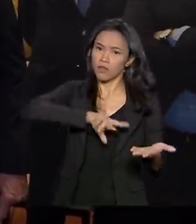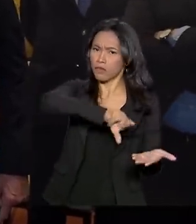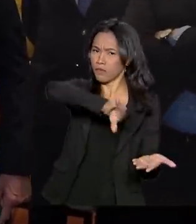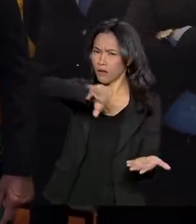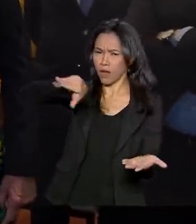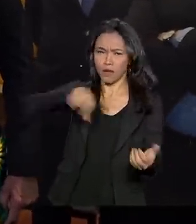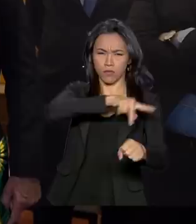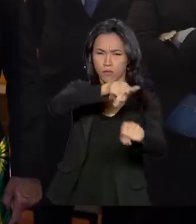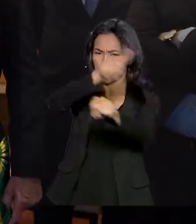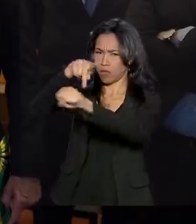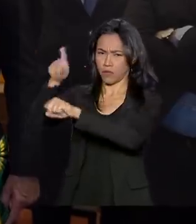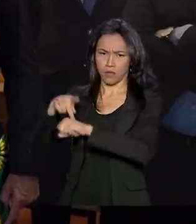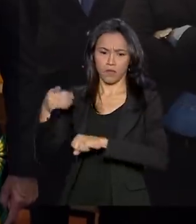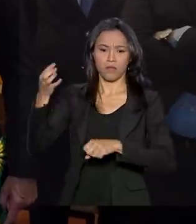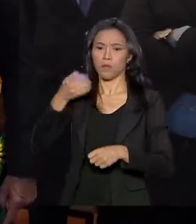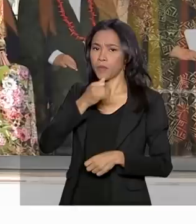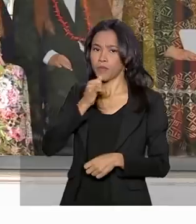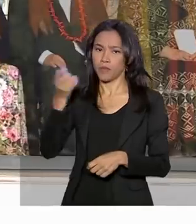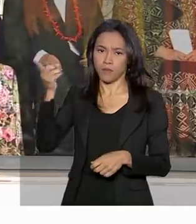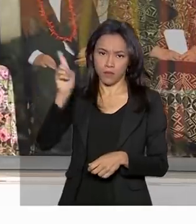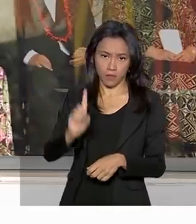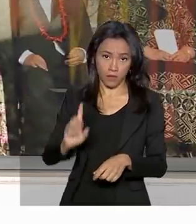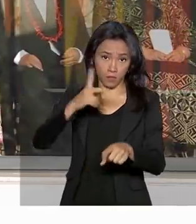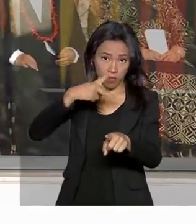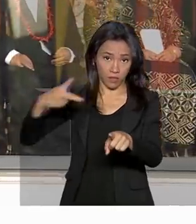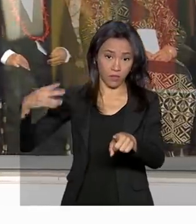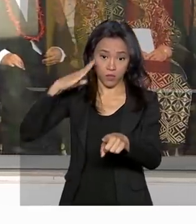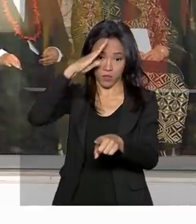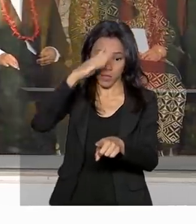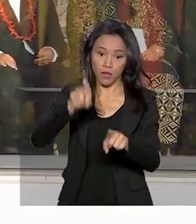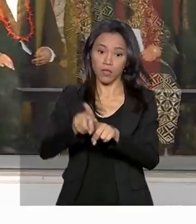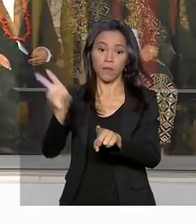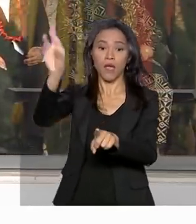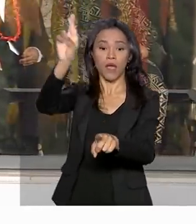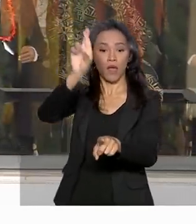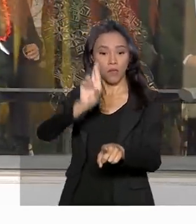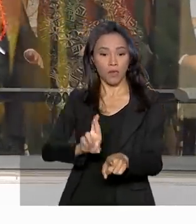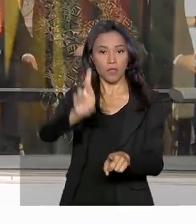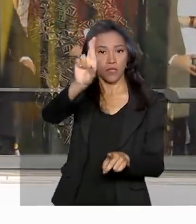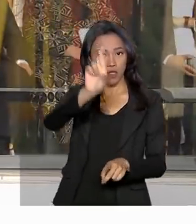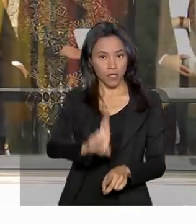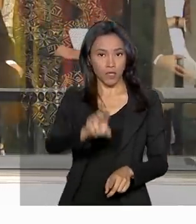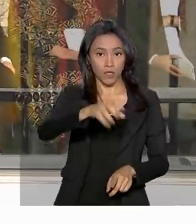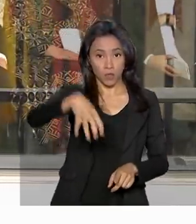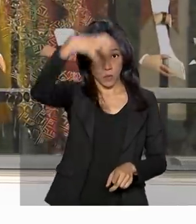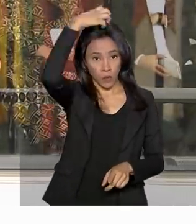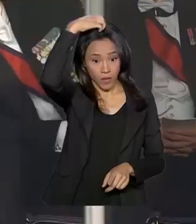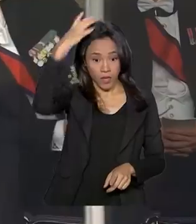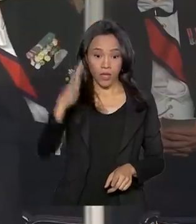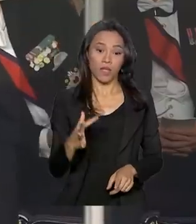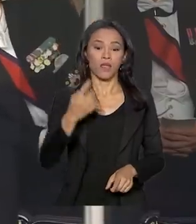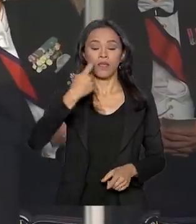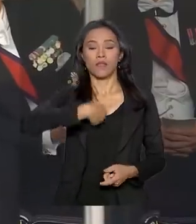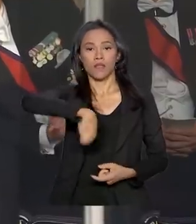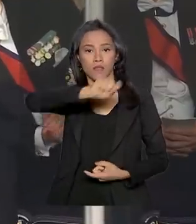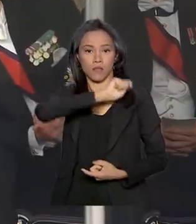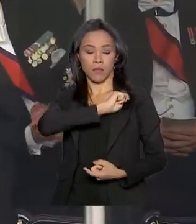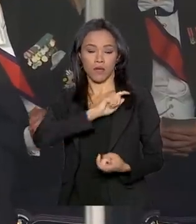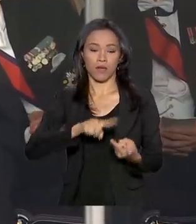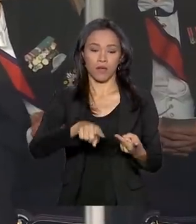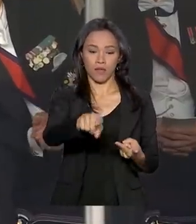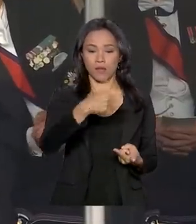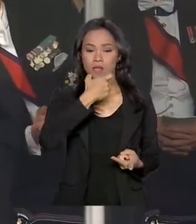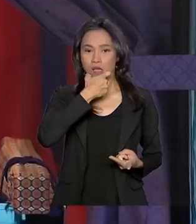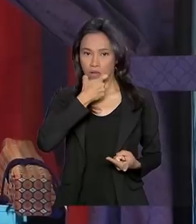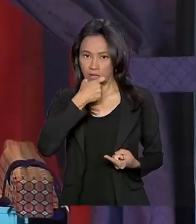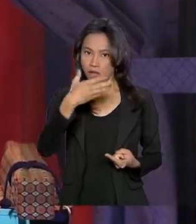chefes de Estado, como Jair Bolsonaro, e representantes das famílias reais, como o rei Felipe da Espanha e o príncipe Charles da